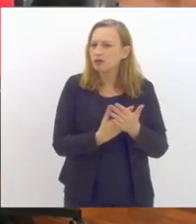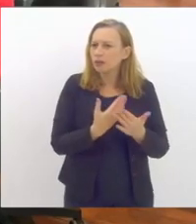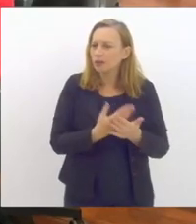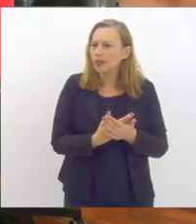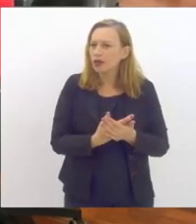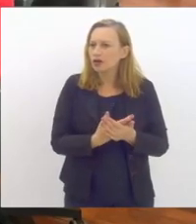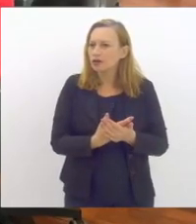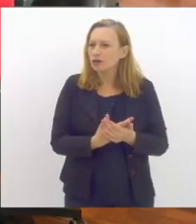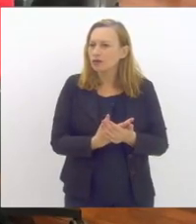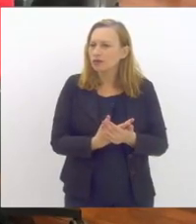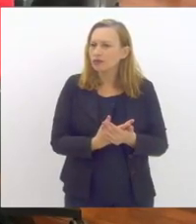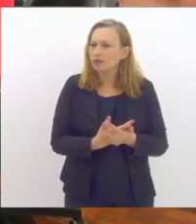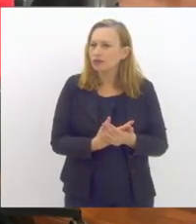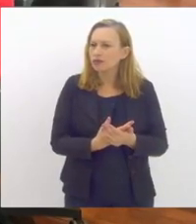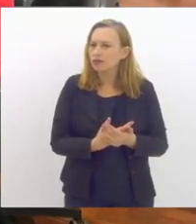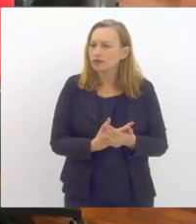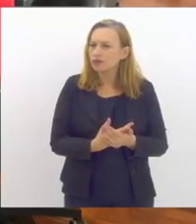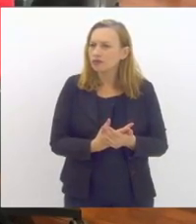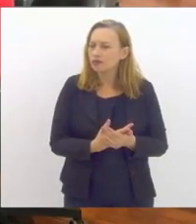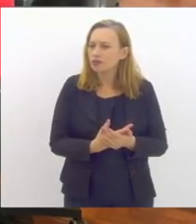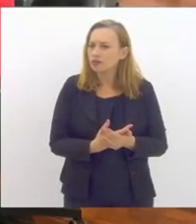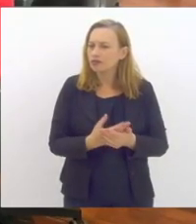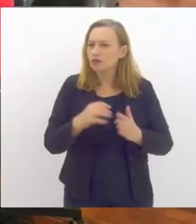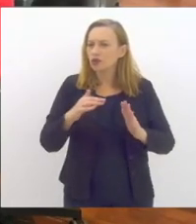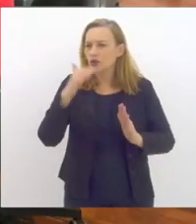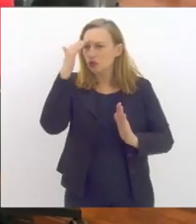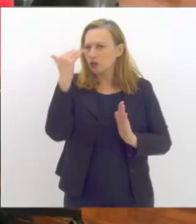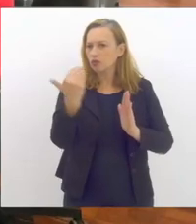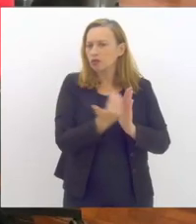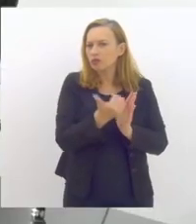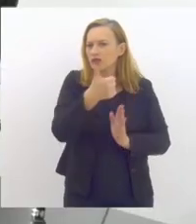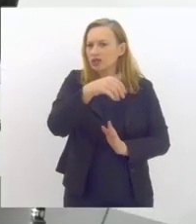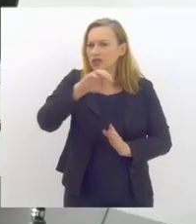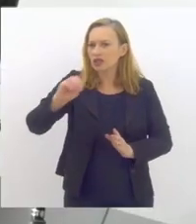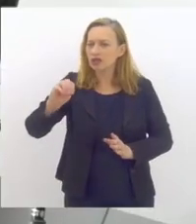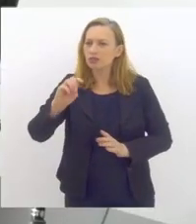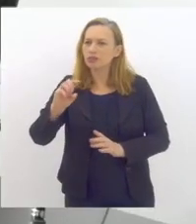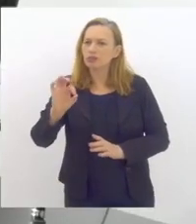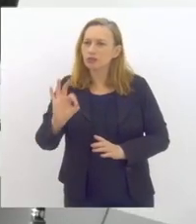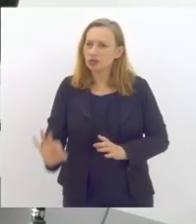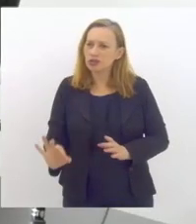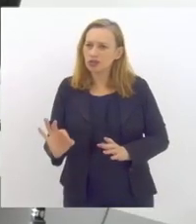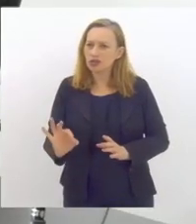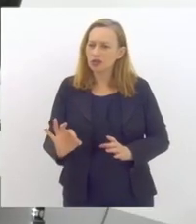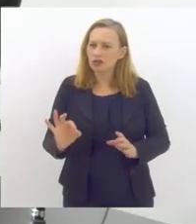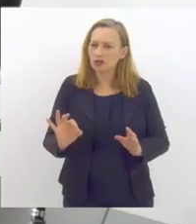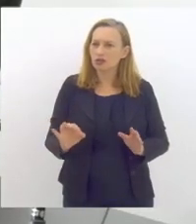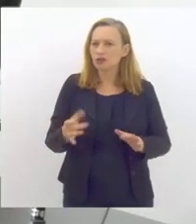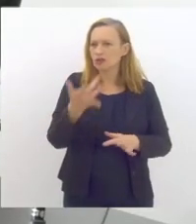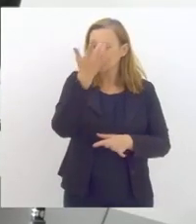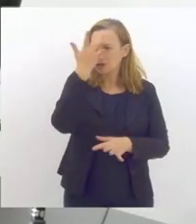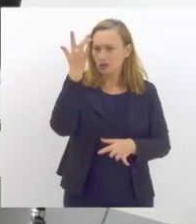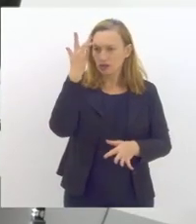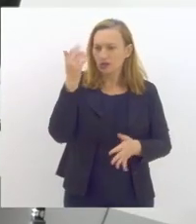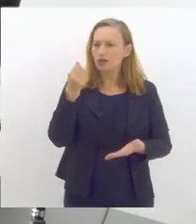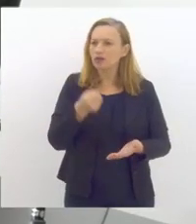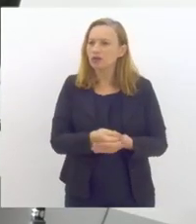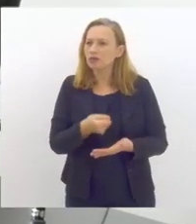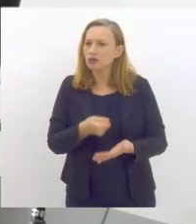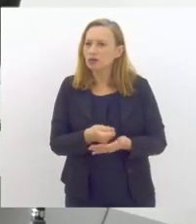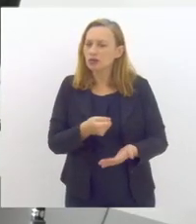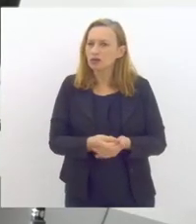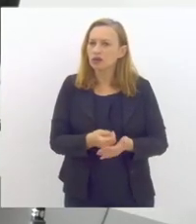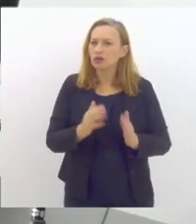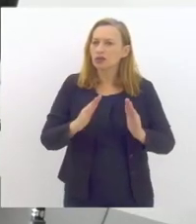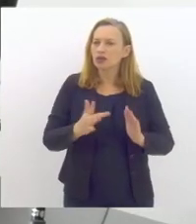facultativo o cumprimento de 100% das ações entre elas da saúde mental. A obrigatoriedade do Programa Saúde